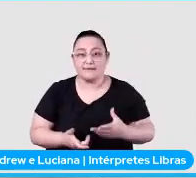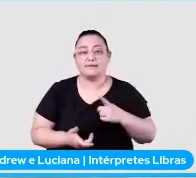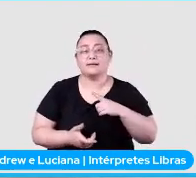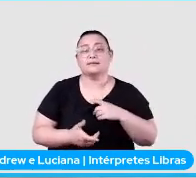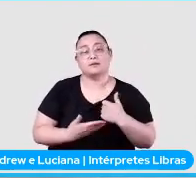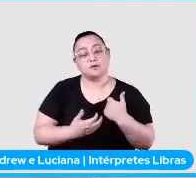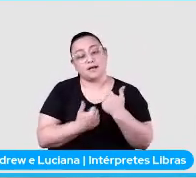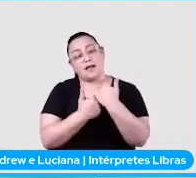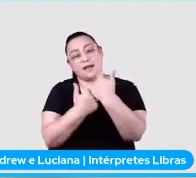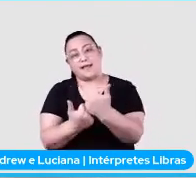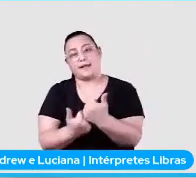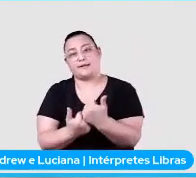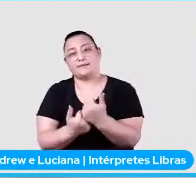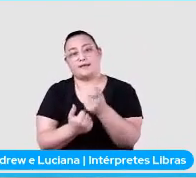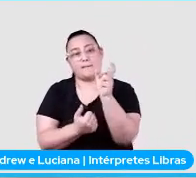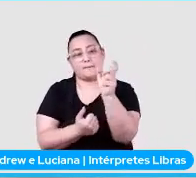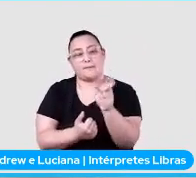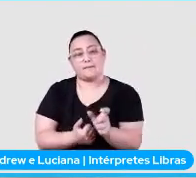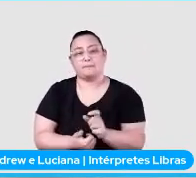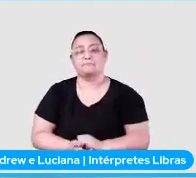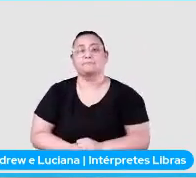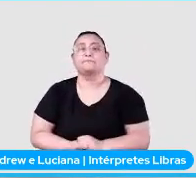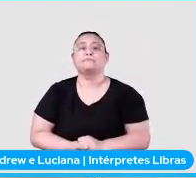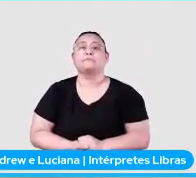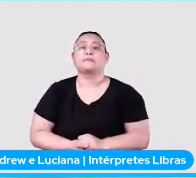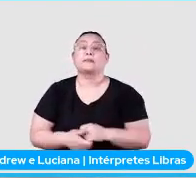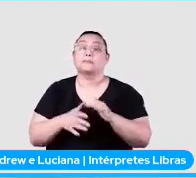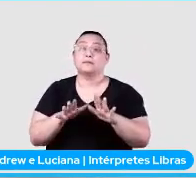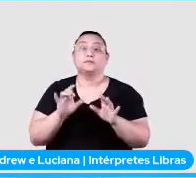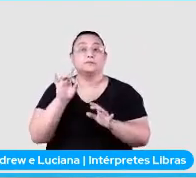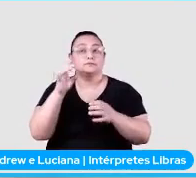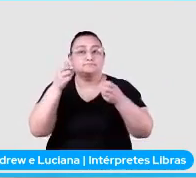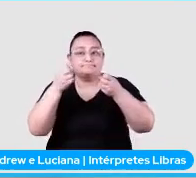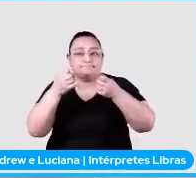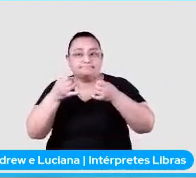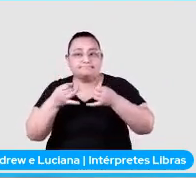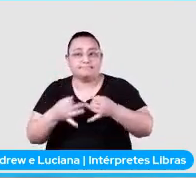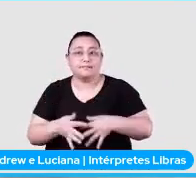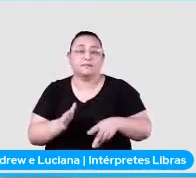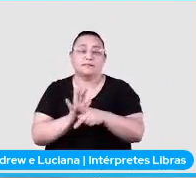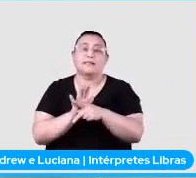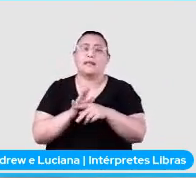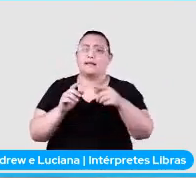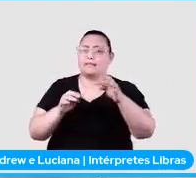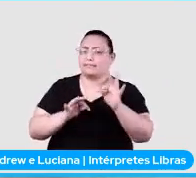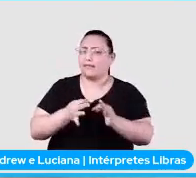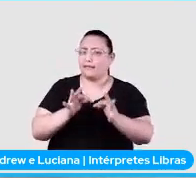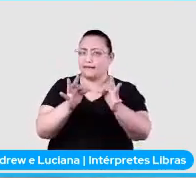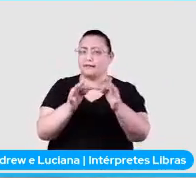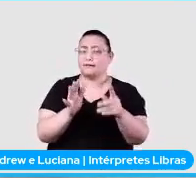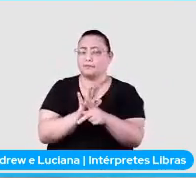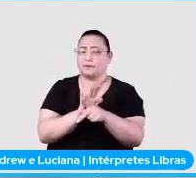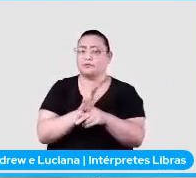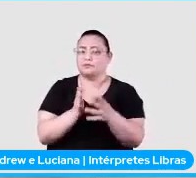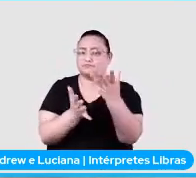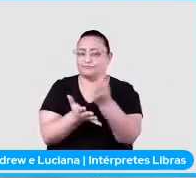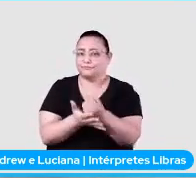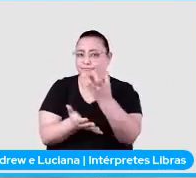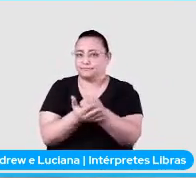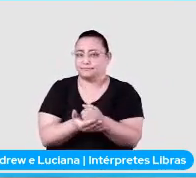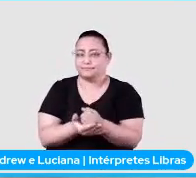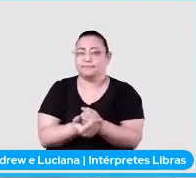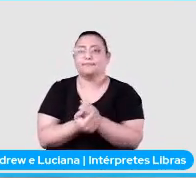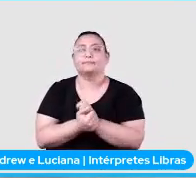essa propriedade semântica. E aqui só falando, né? Que tem essas técnicas de obtenção de word embed, né? Que,